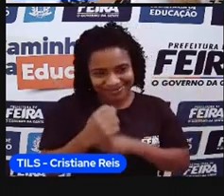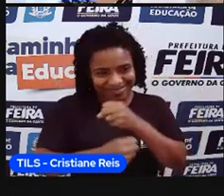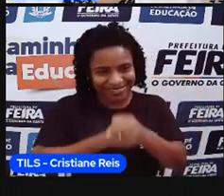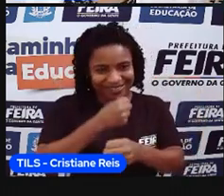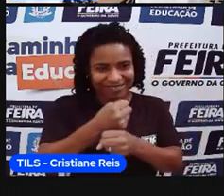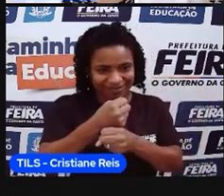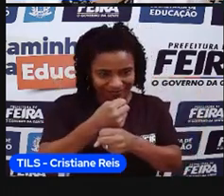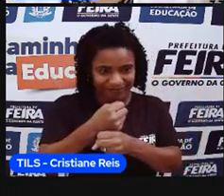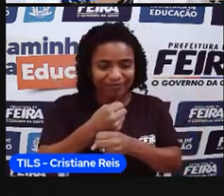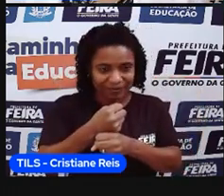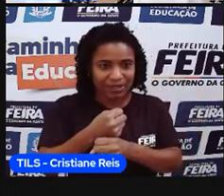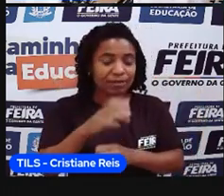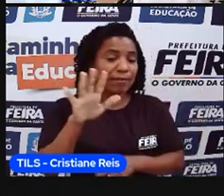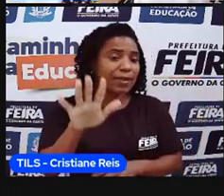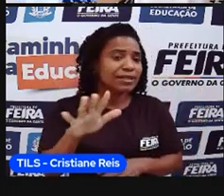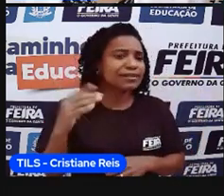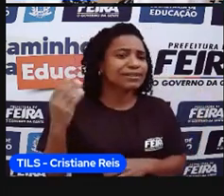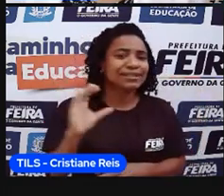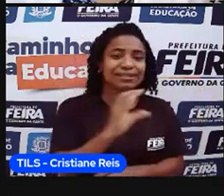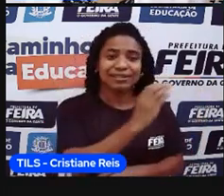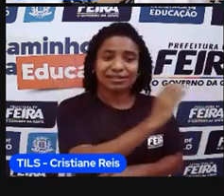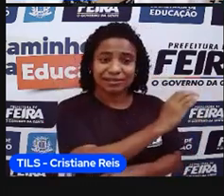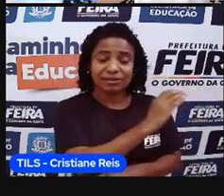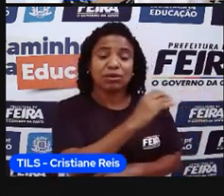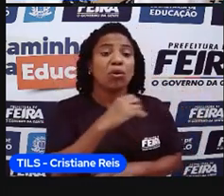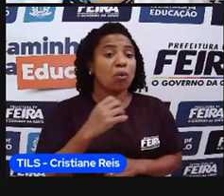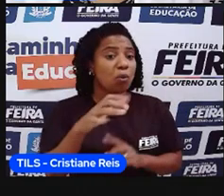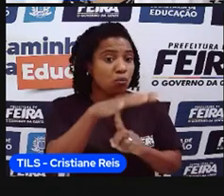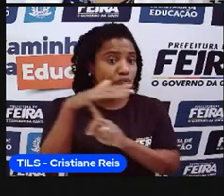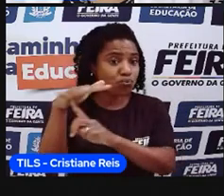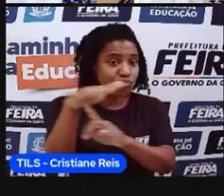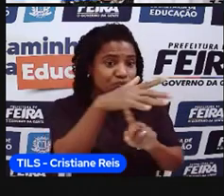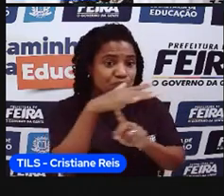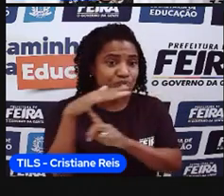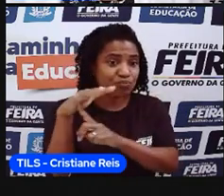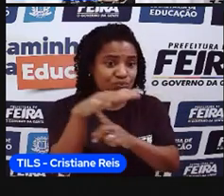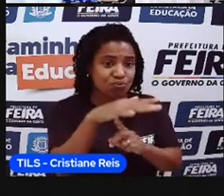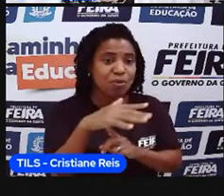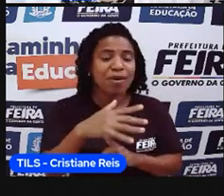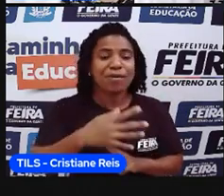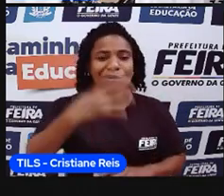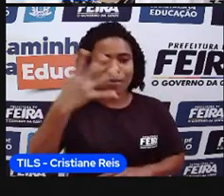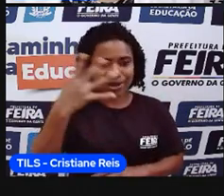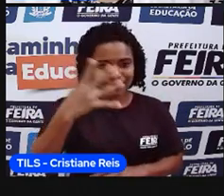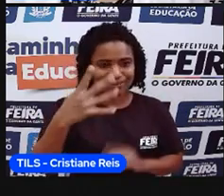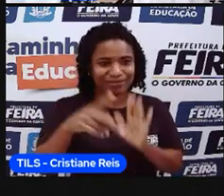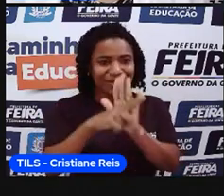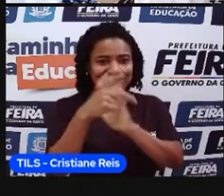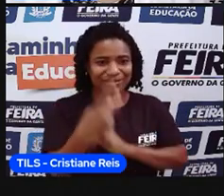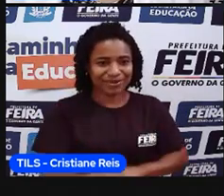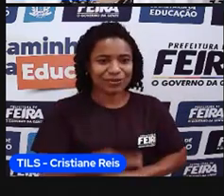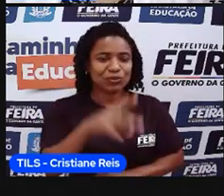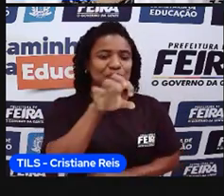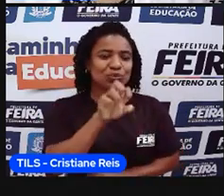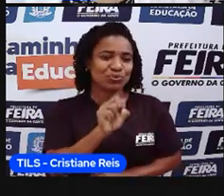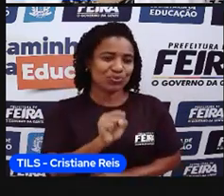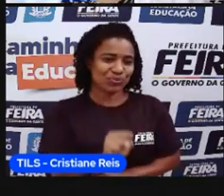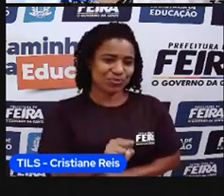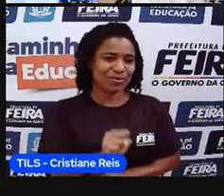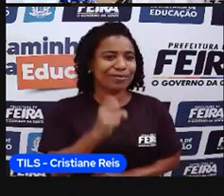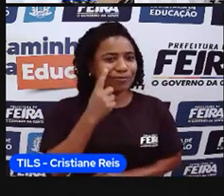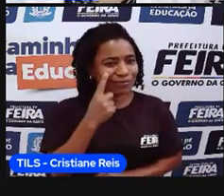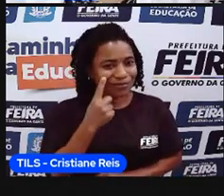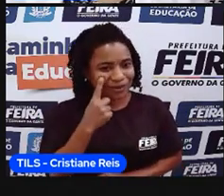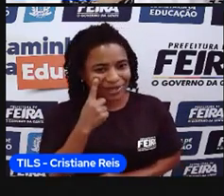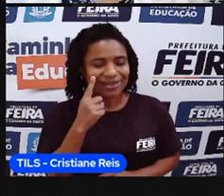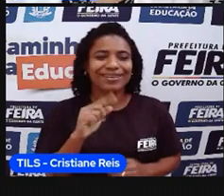aprendemos lá nas aulas de ciências, eu vou encontrar todas aqui nesse pedacinho do Brasil, que está na zona temperada, né? A gente vai ter todas elas,